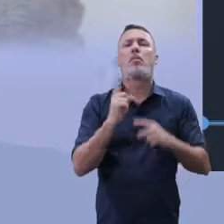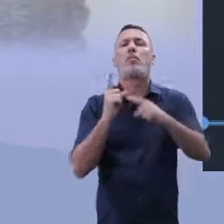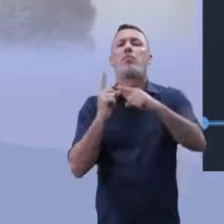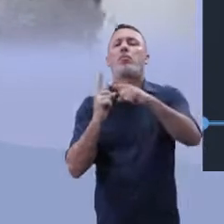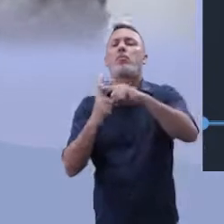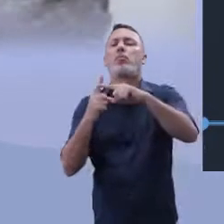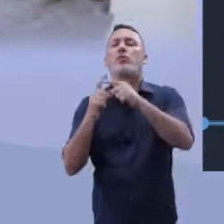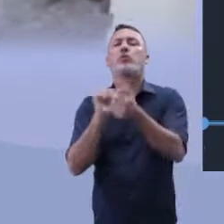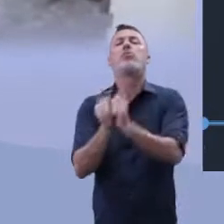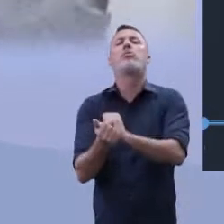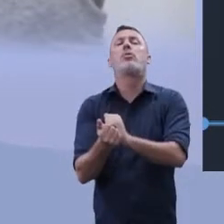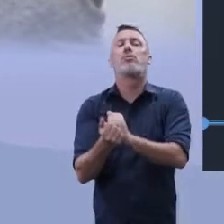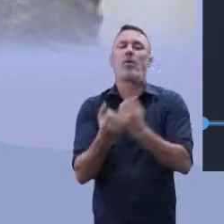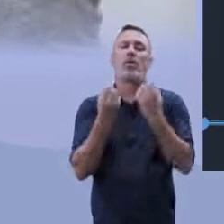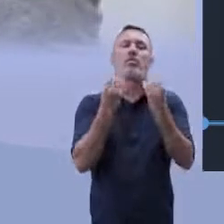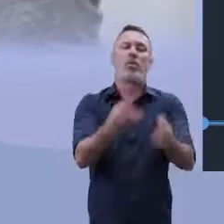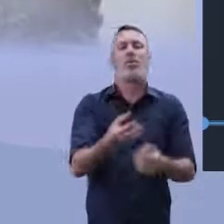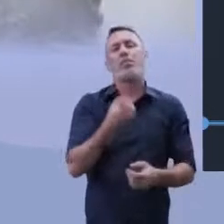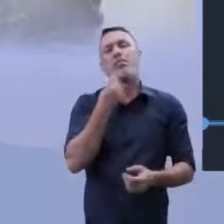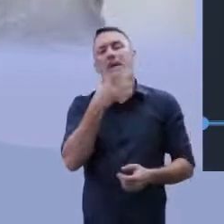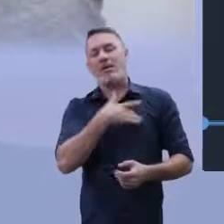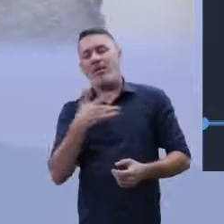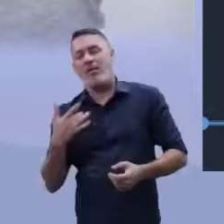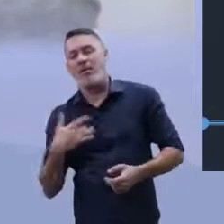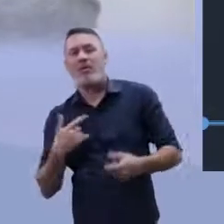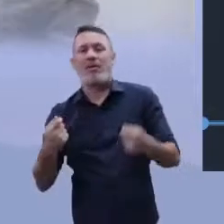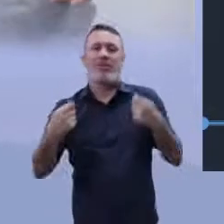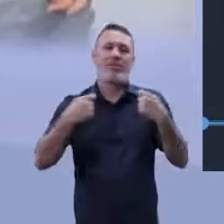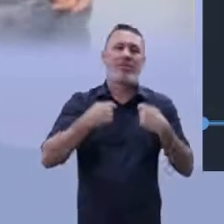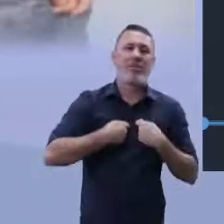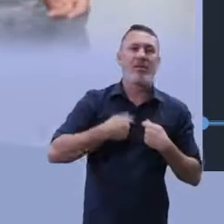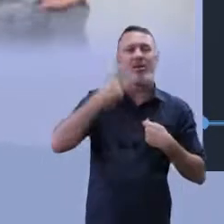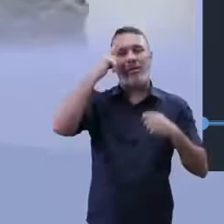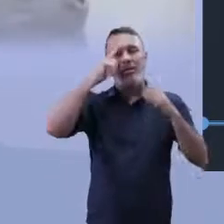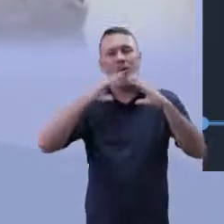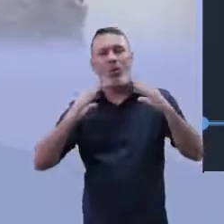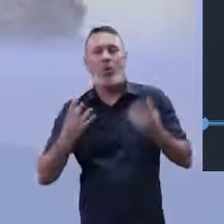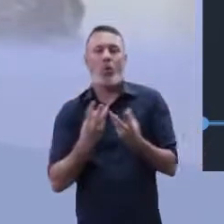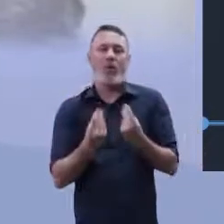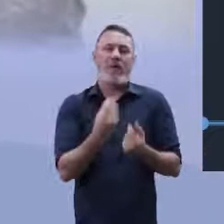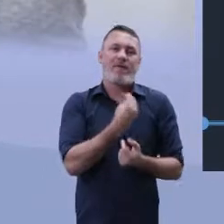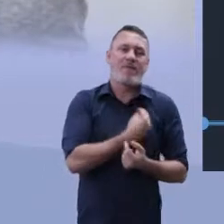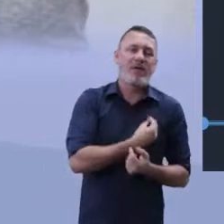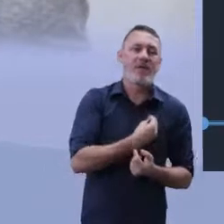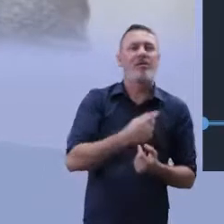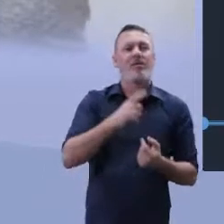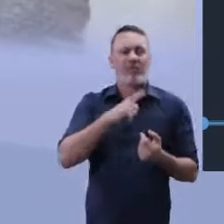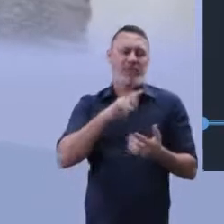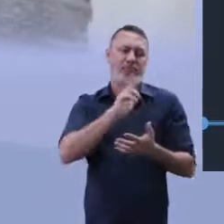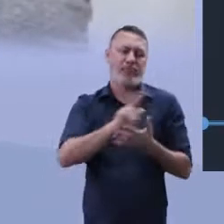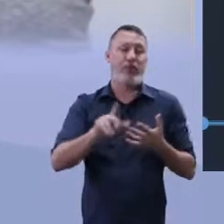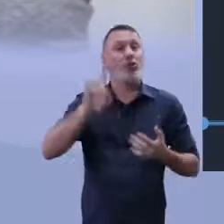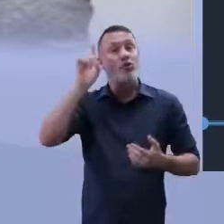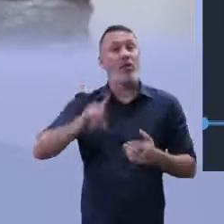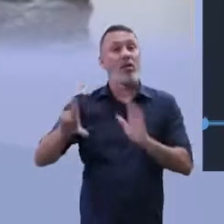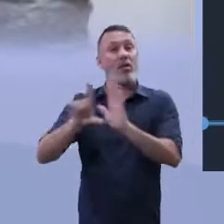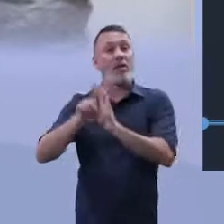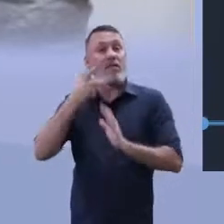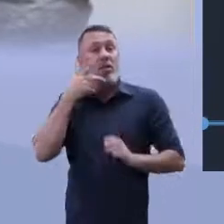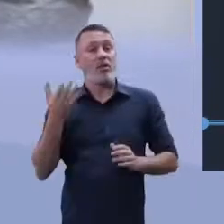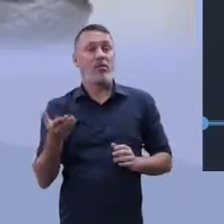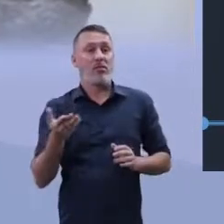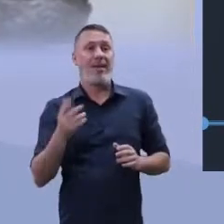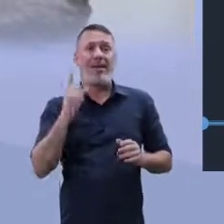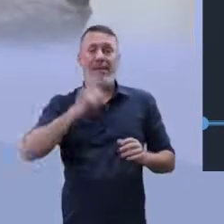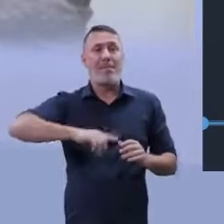promove o bem-estar. Saúde, lazer, qualidade de vida, direitos que são garantidos por lei,